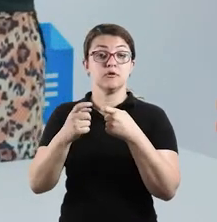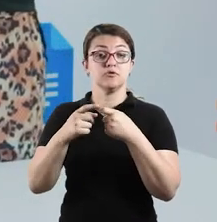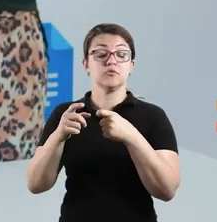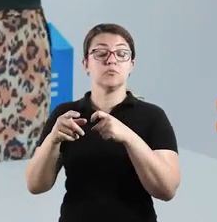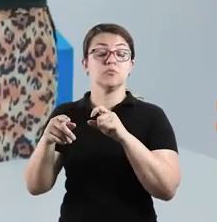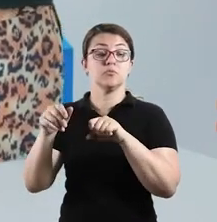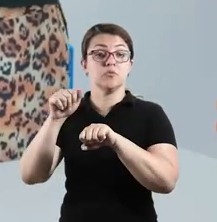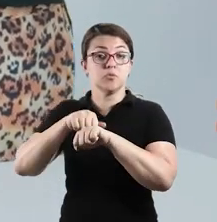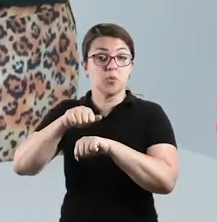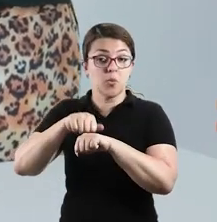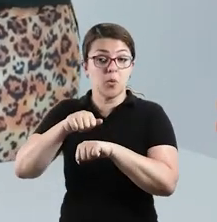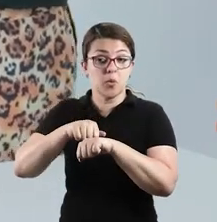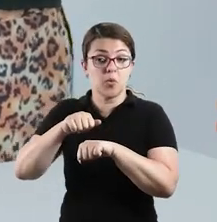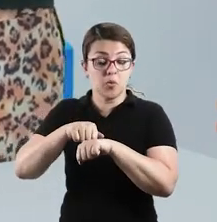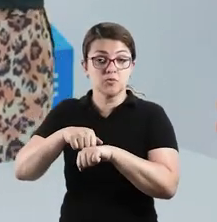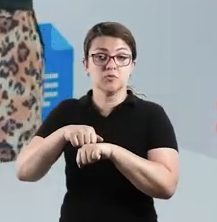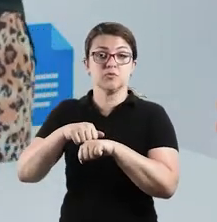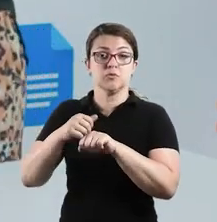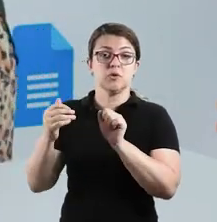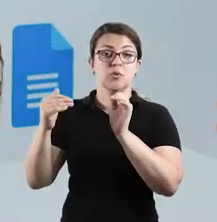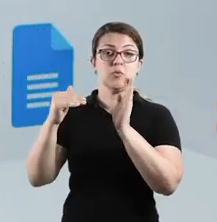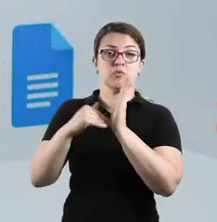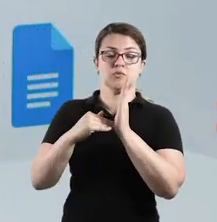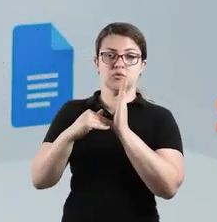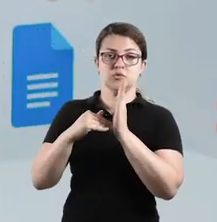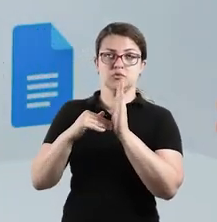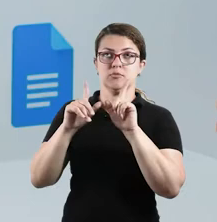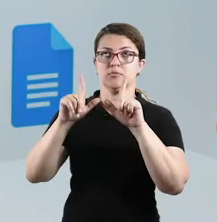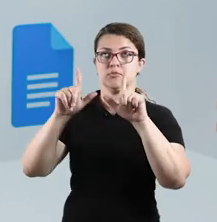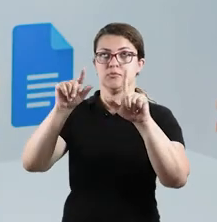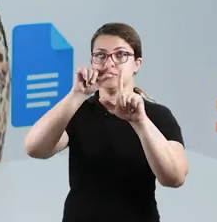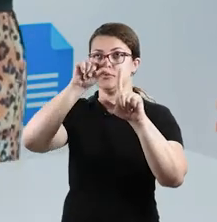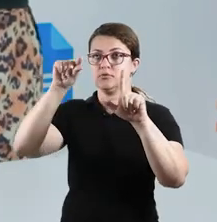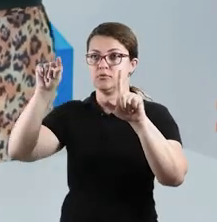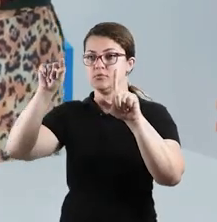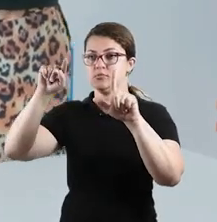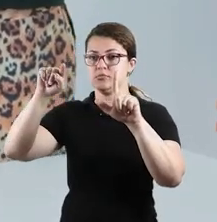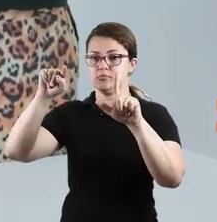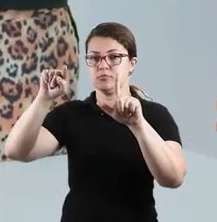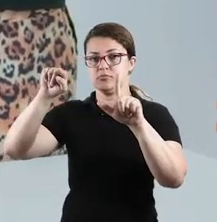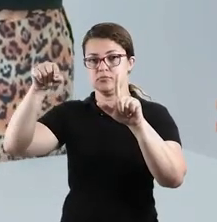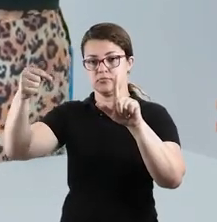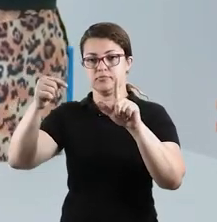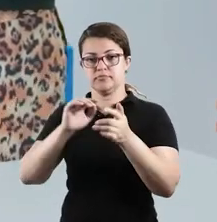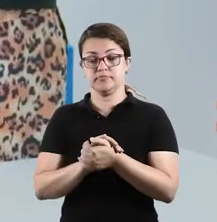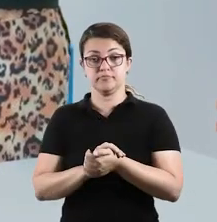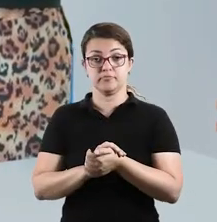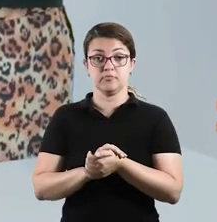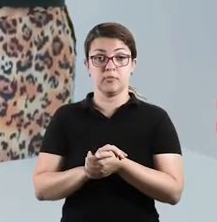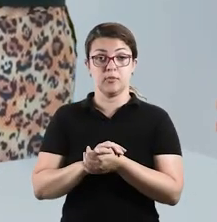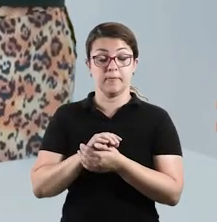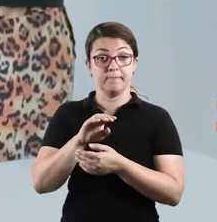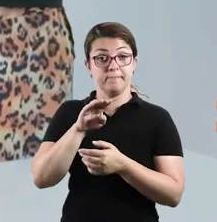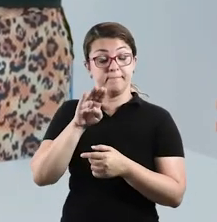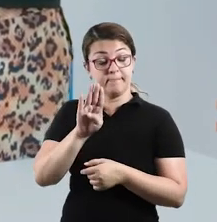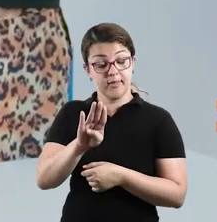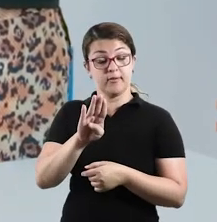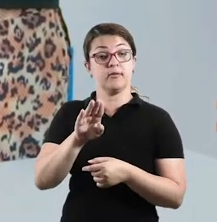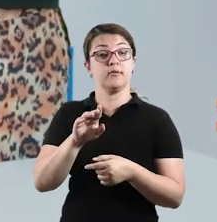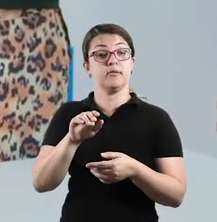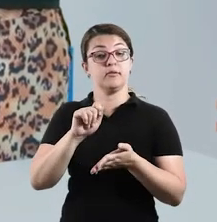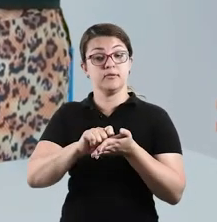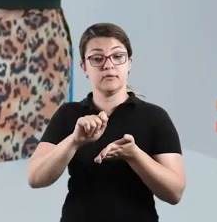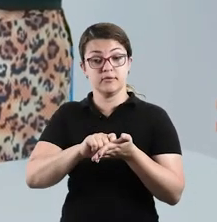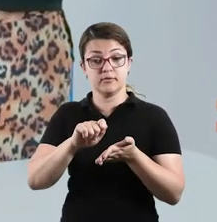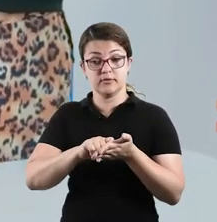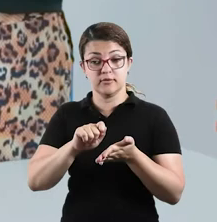após a última apresentada no painel? Você vai analisar lá o painel e vai responder. Na B, escreva a sequência de senhas da